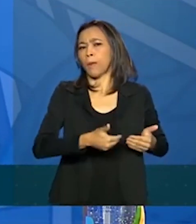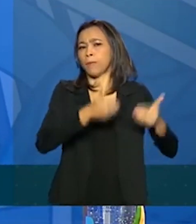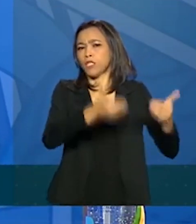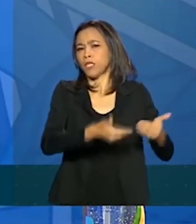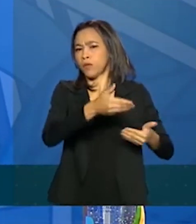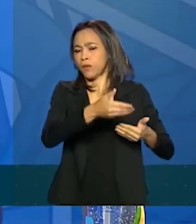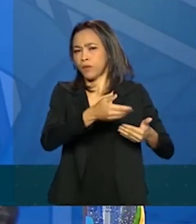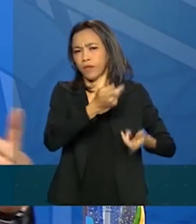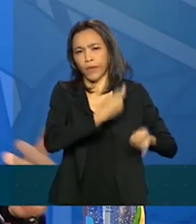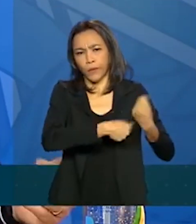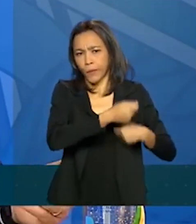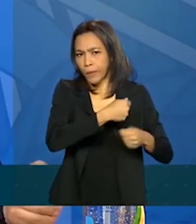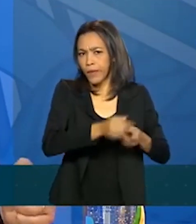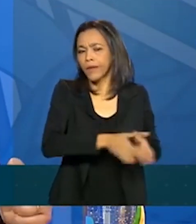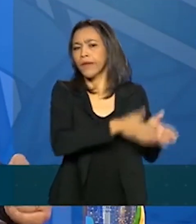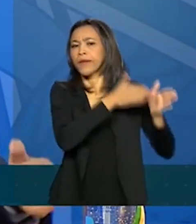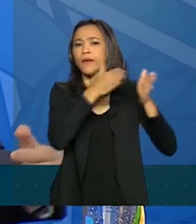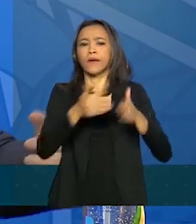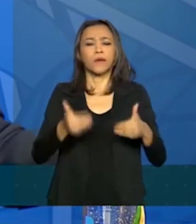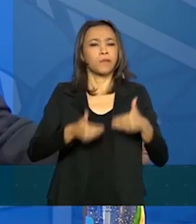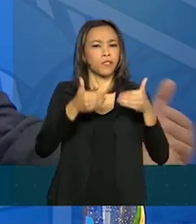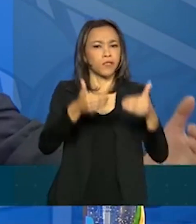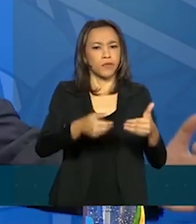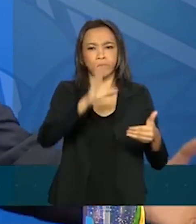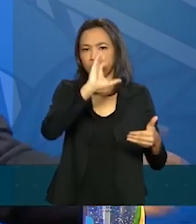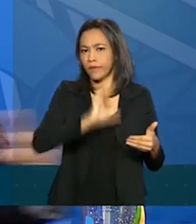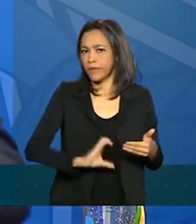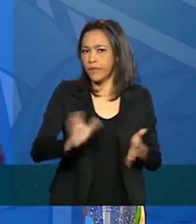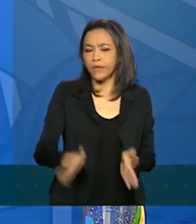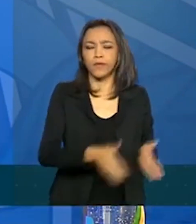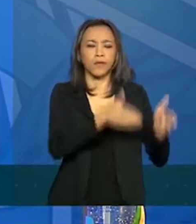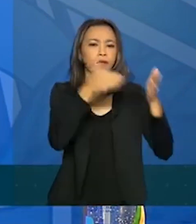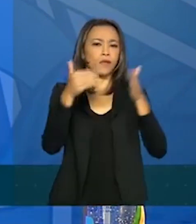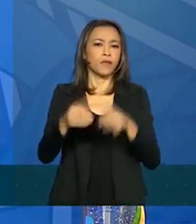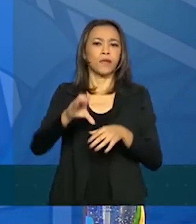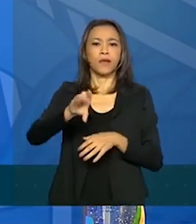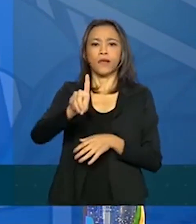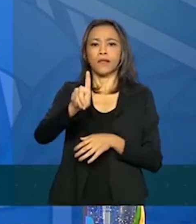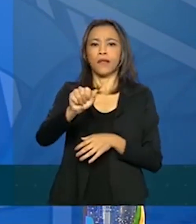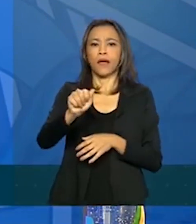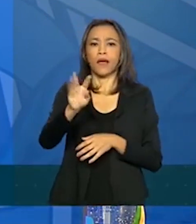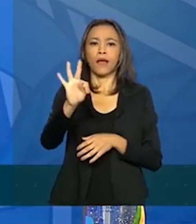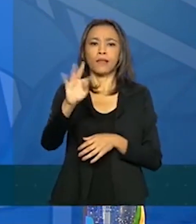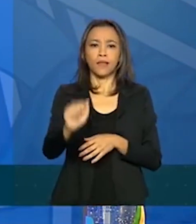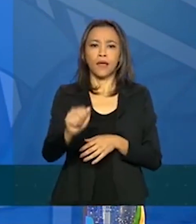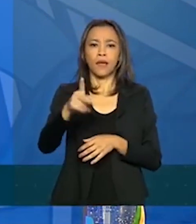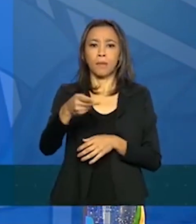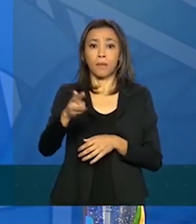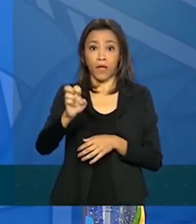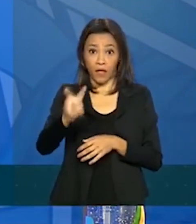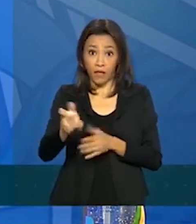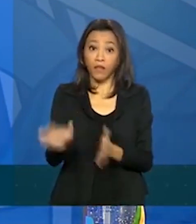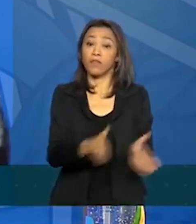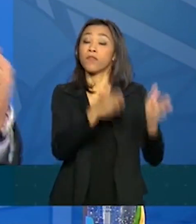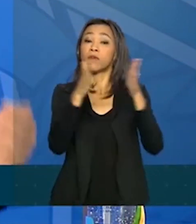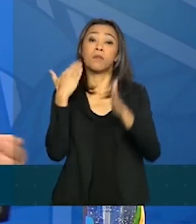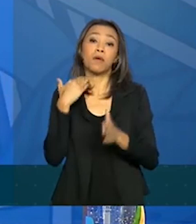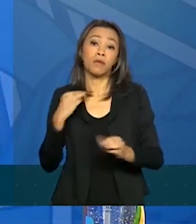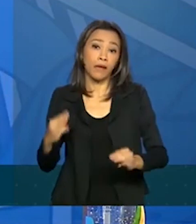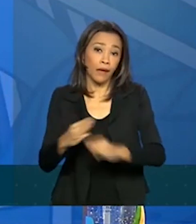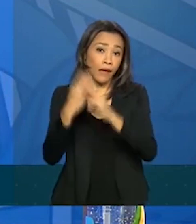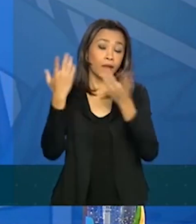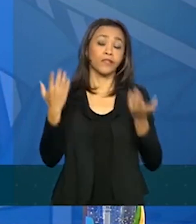passou pelo Ministério da Cidadania, pela Dataprev, pela Caixa, pelo SERPRO, pelo